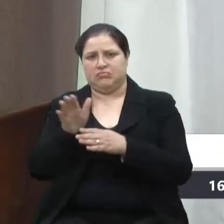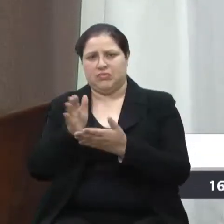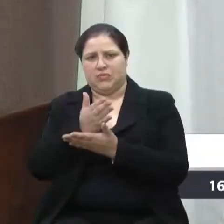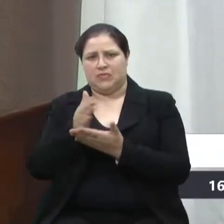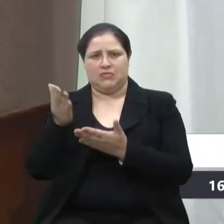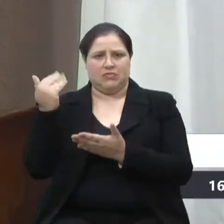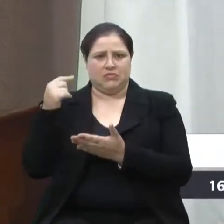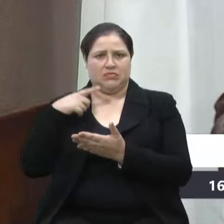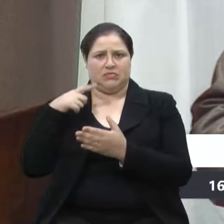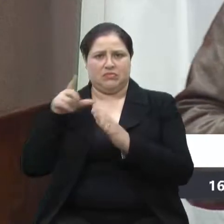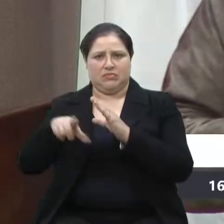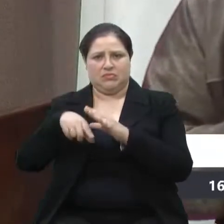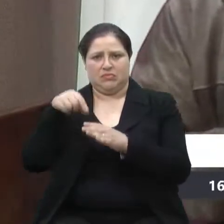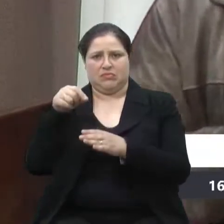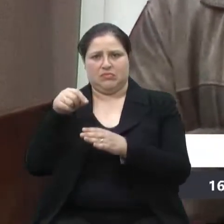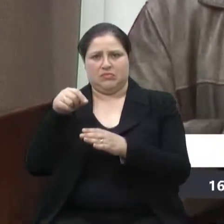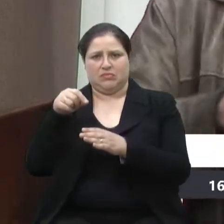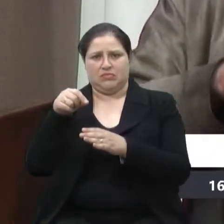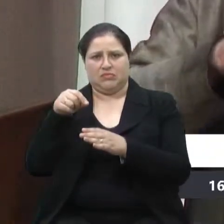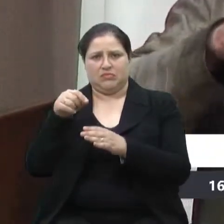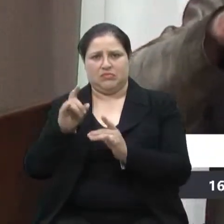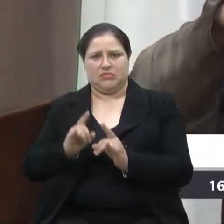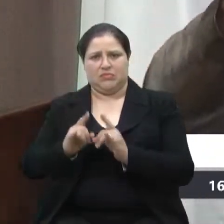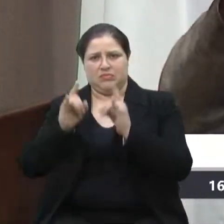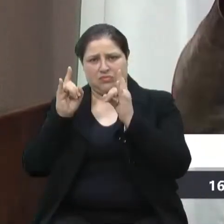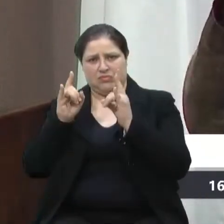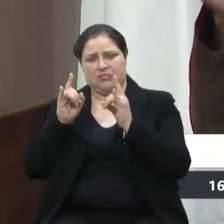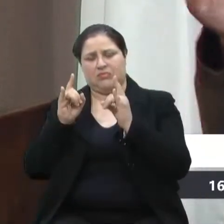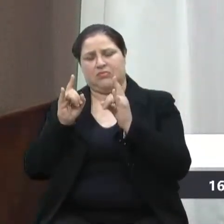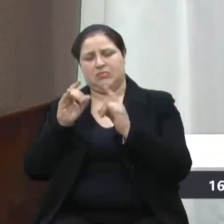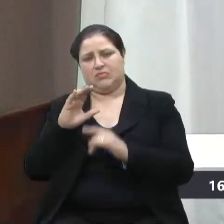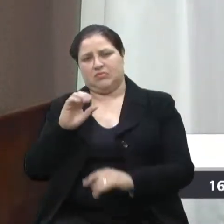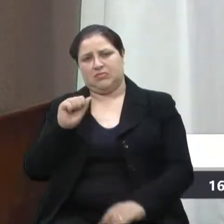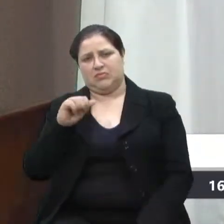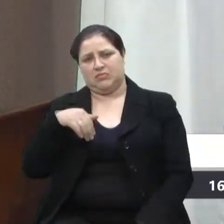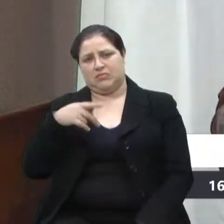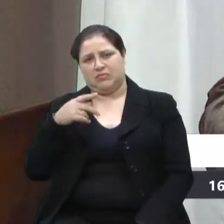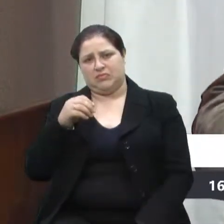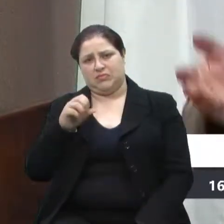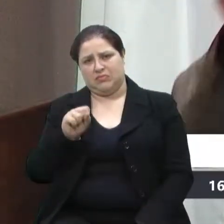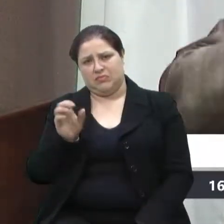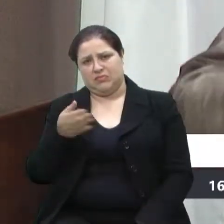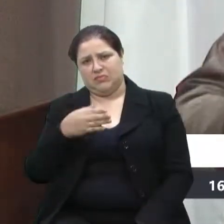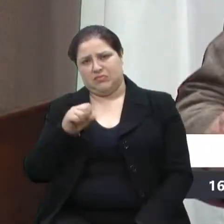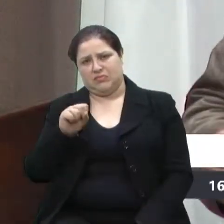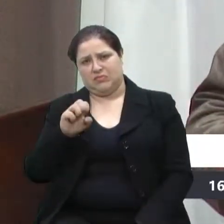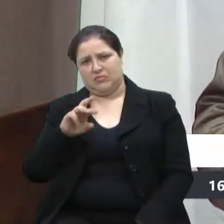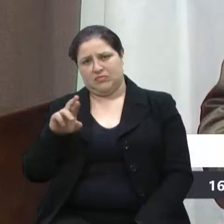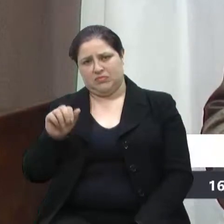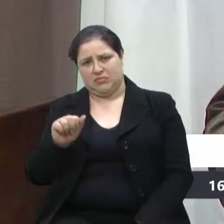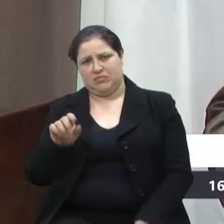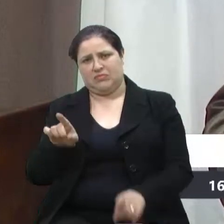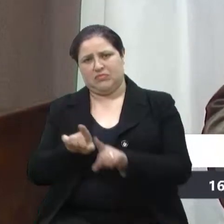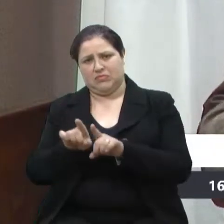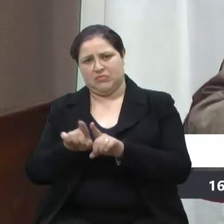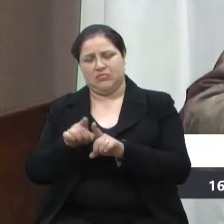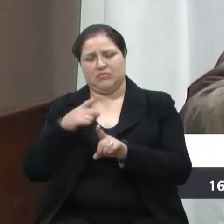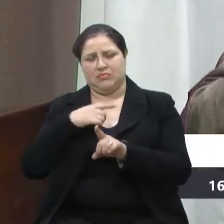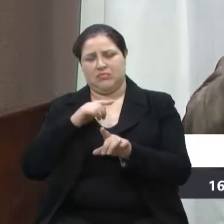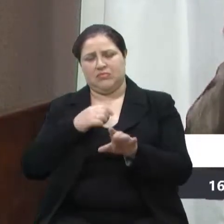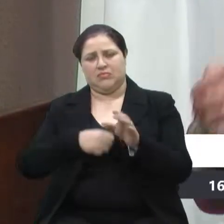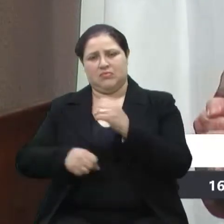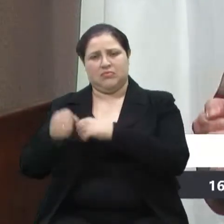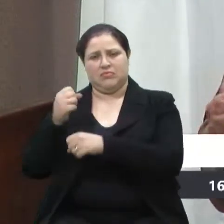apartamentos do Campos da Serra, talvez nós anunciar, quando foi anunciado no passado,